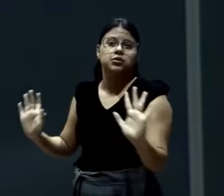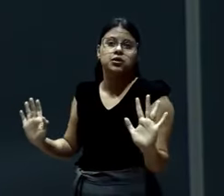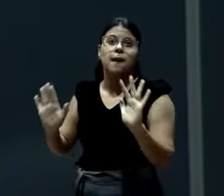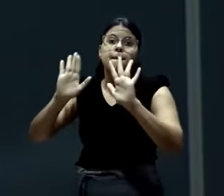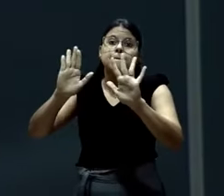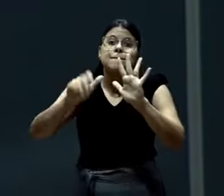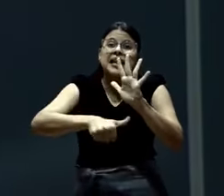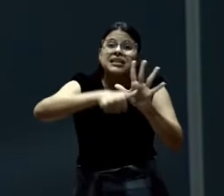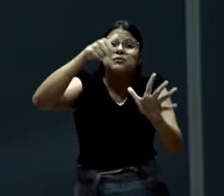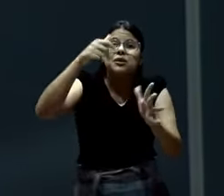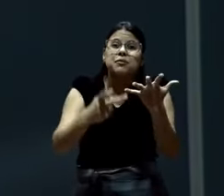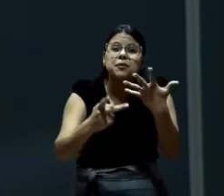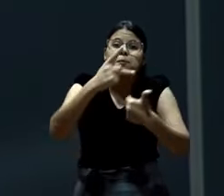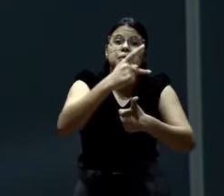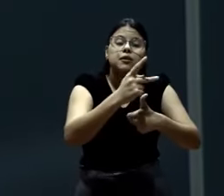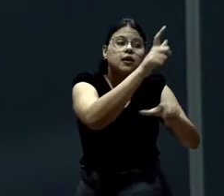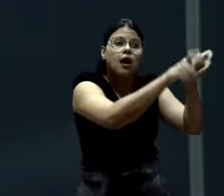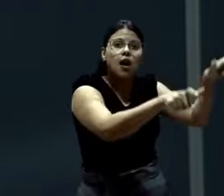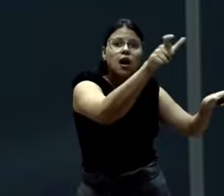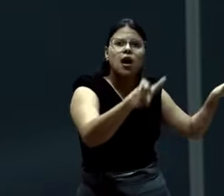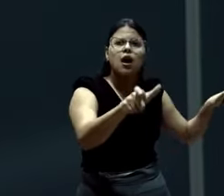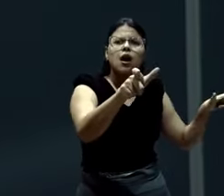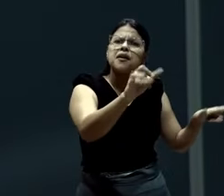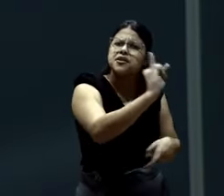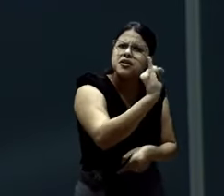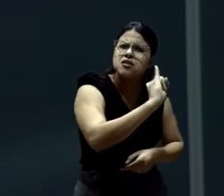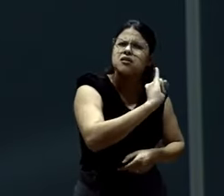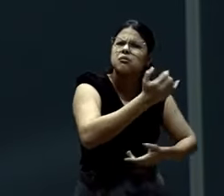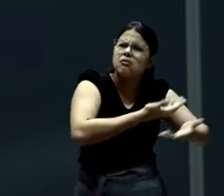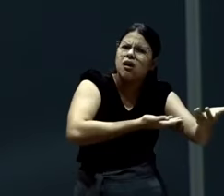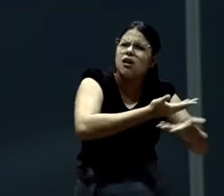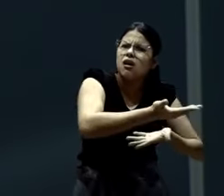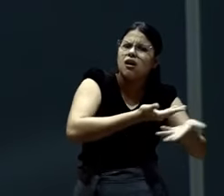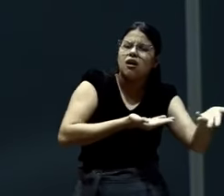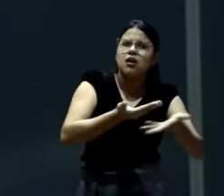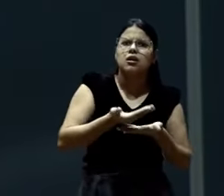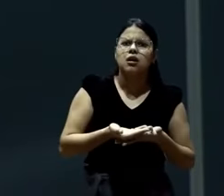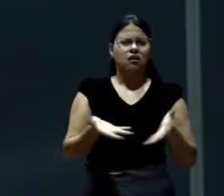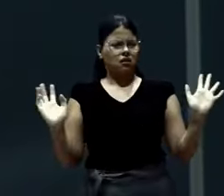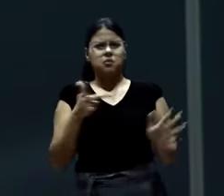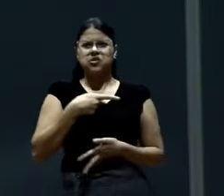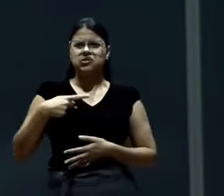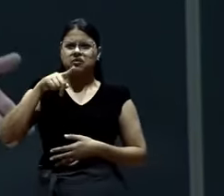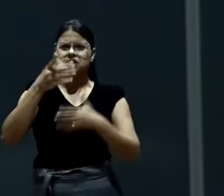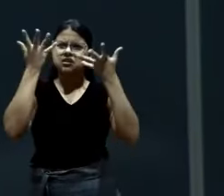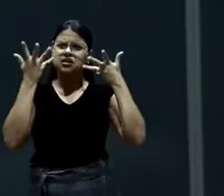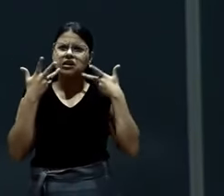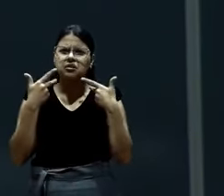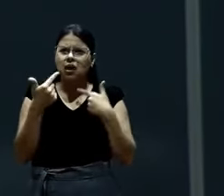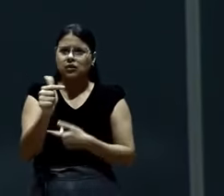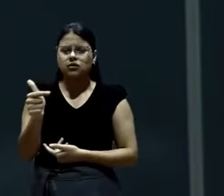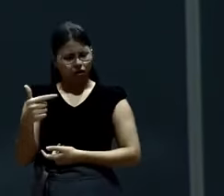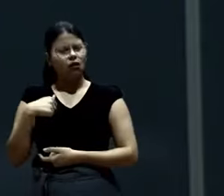Ser humano é ser humano. É meu irmão. Pastor, o senhor não tem? Tenho. Cuido, claro que cuido.